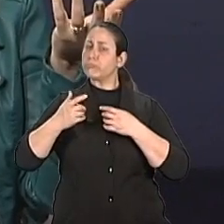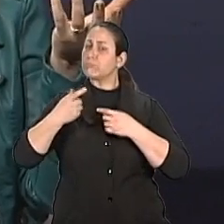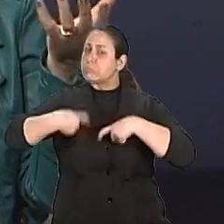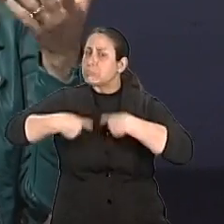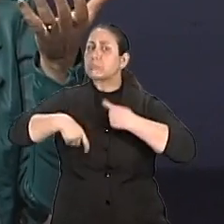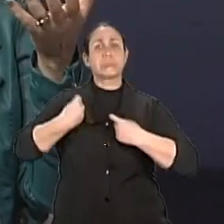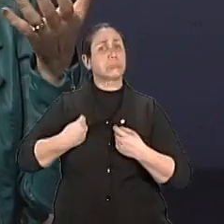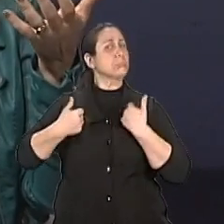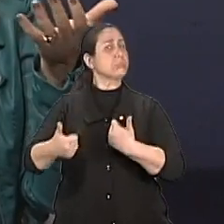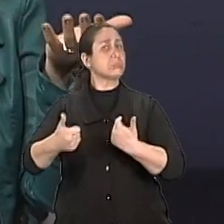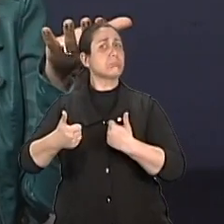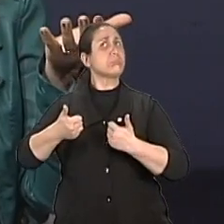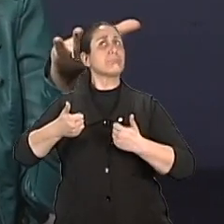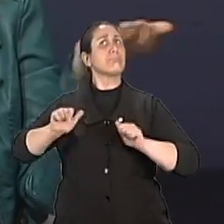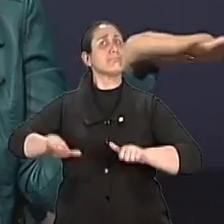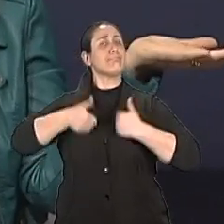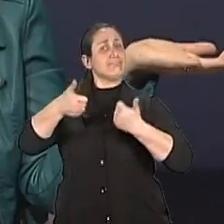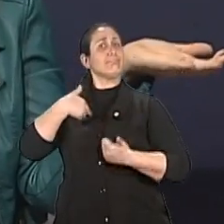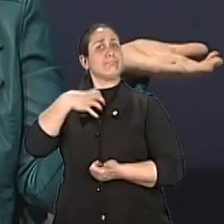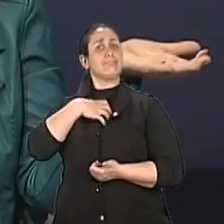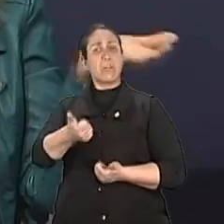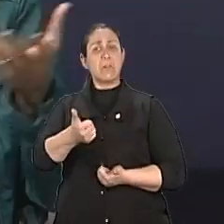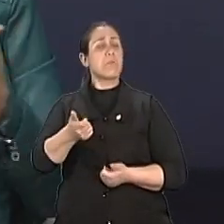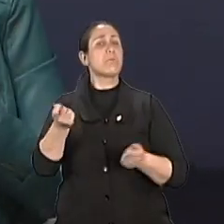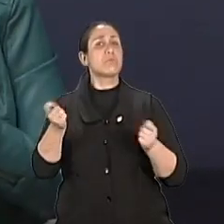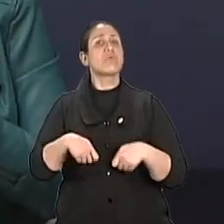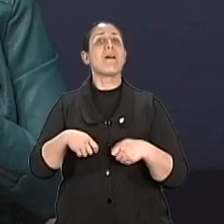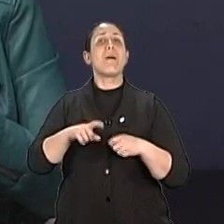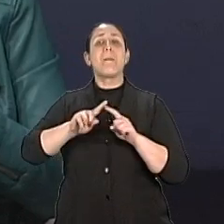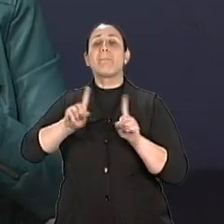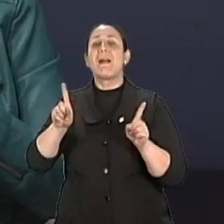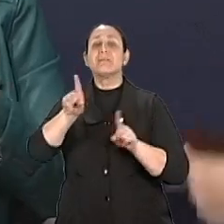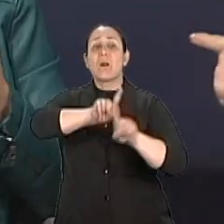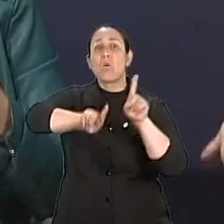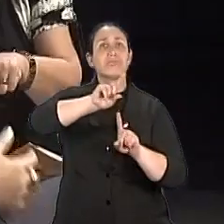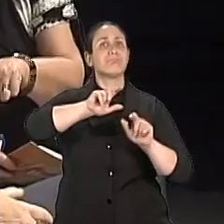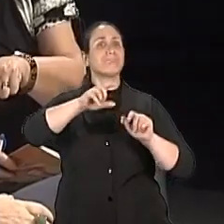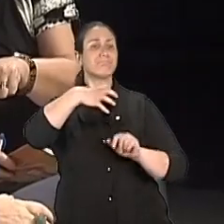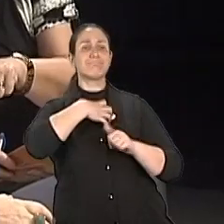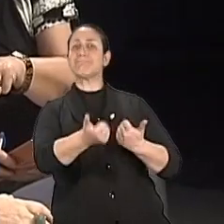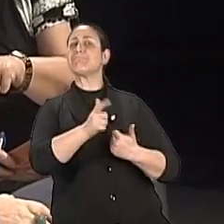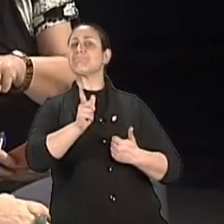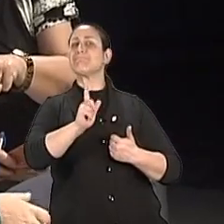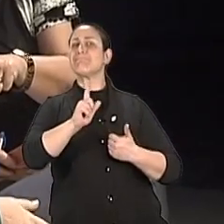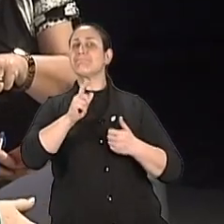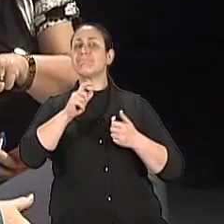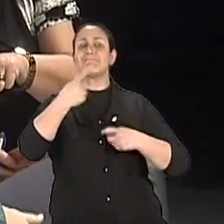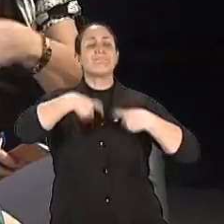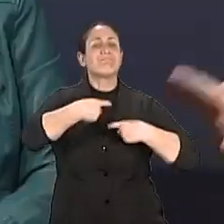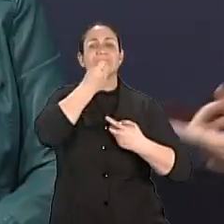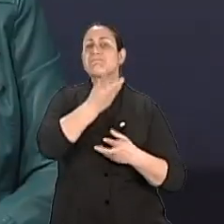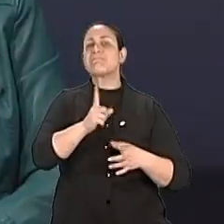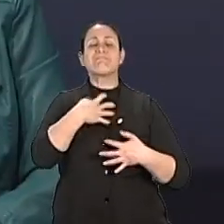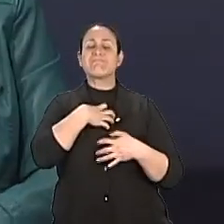vislumbrassem a possibilidade de tu ser feliz com um novo parceiro, por que não? Né? E isso pode ser a causa de separação? Sim.